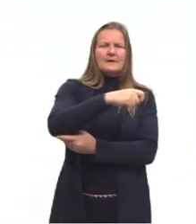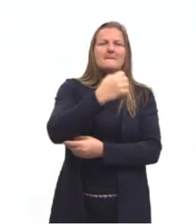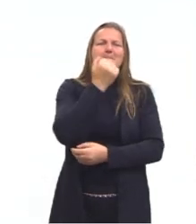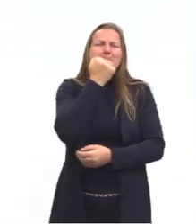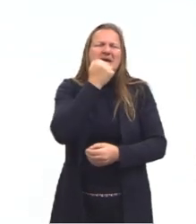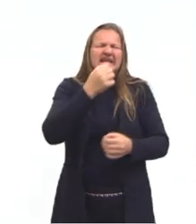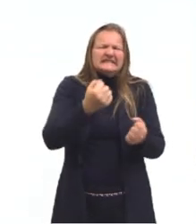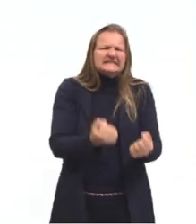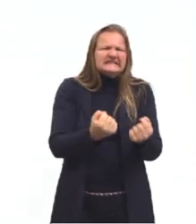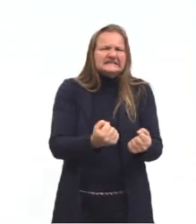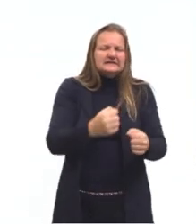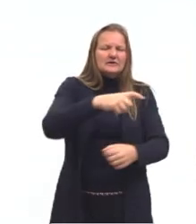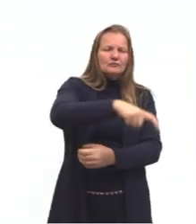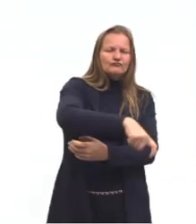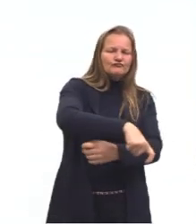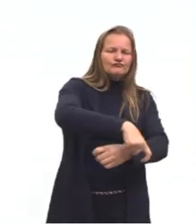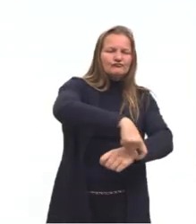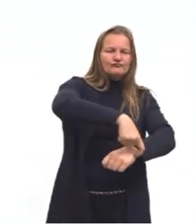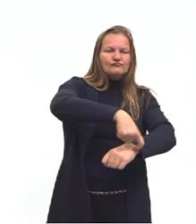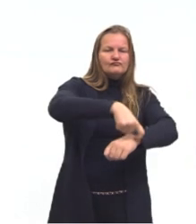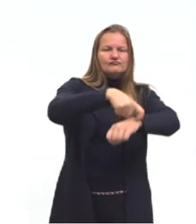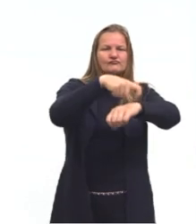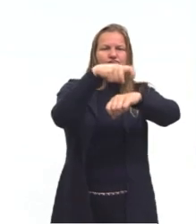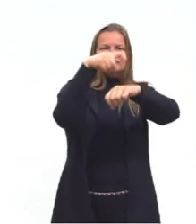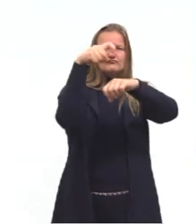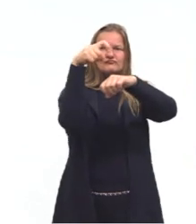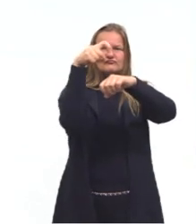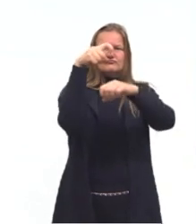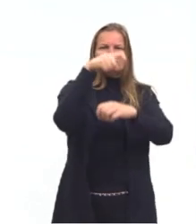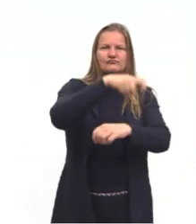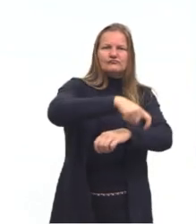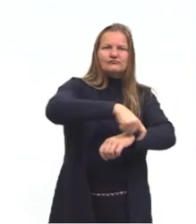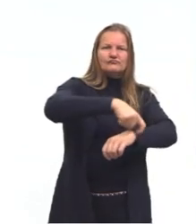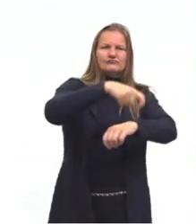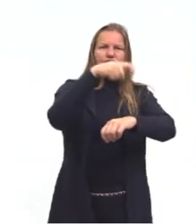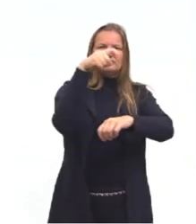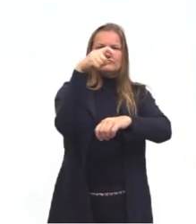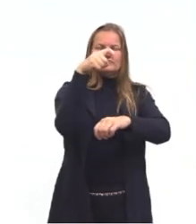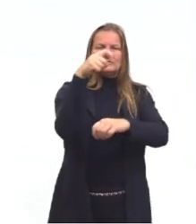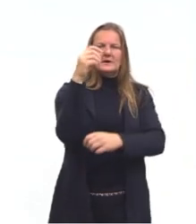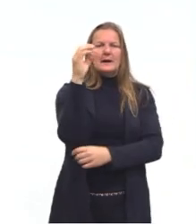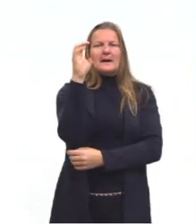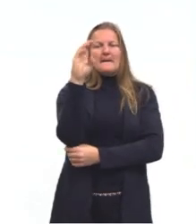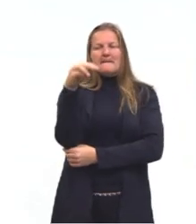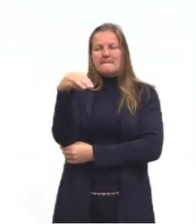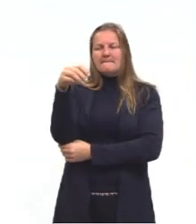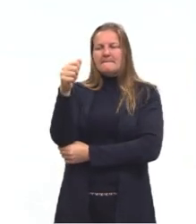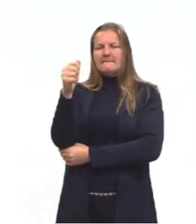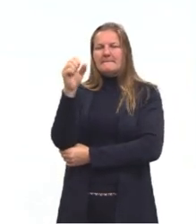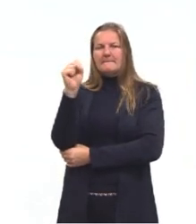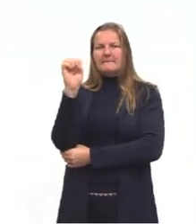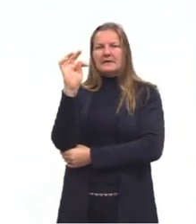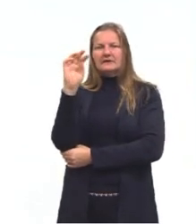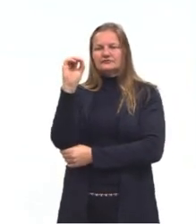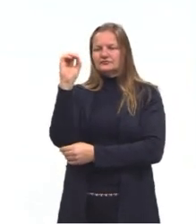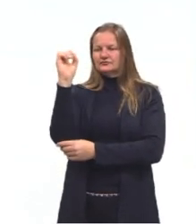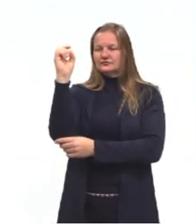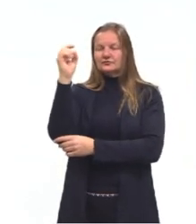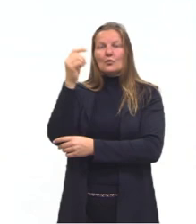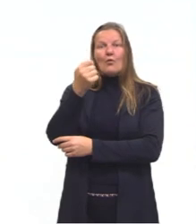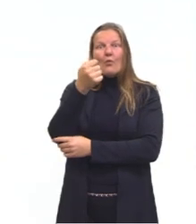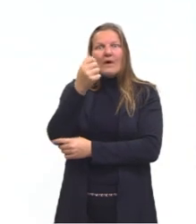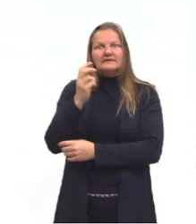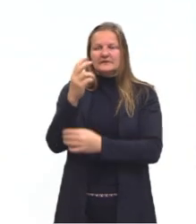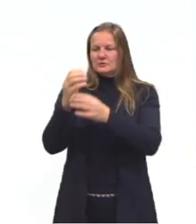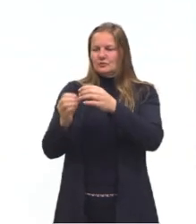pedras e eram formados por traves fortes, chamados mastros, quase sempre inclinadas.